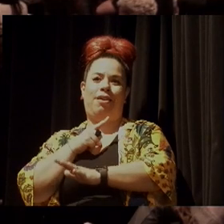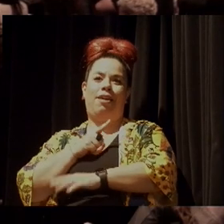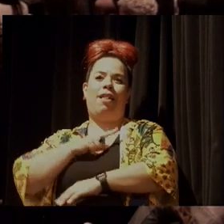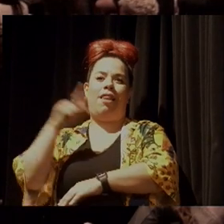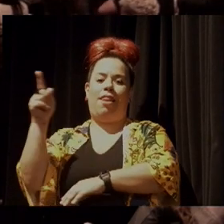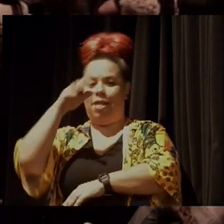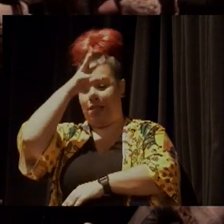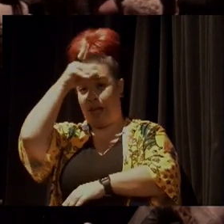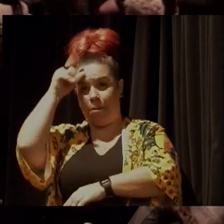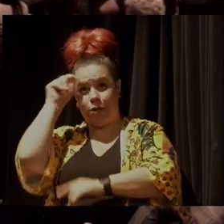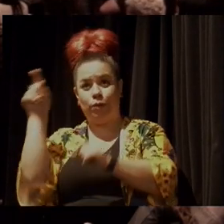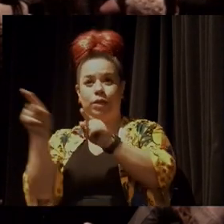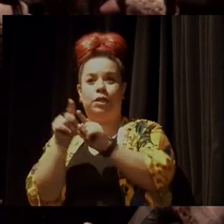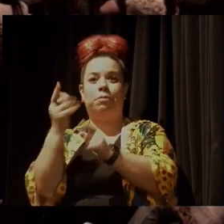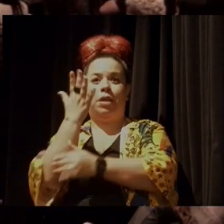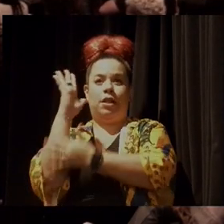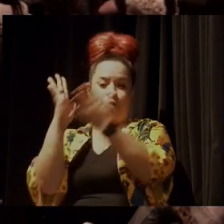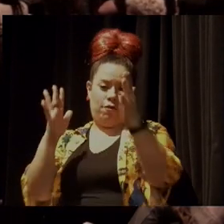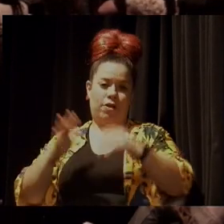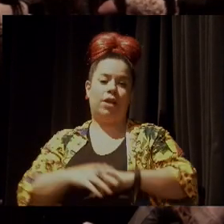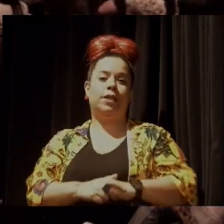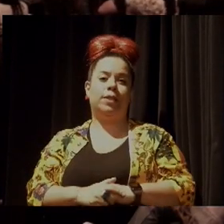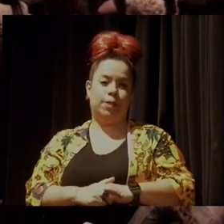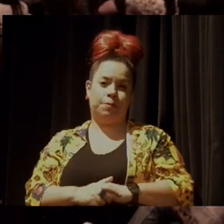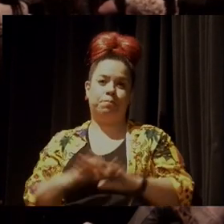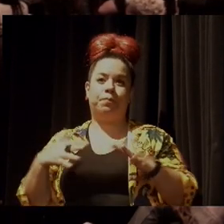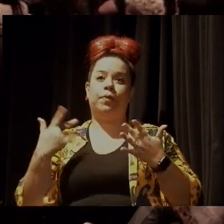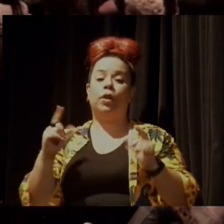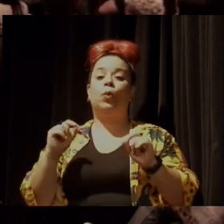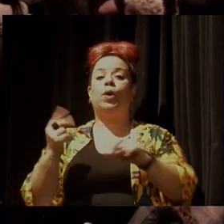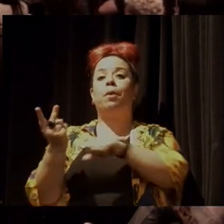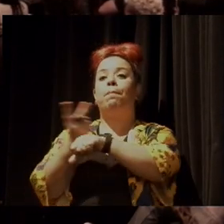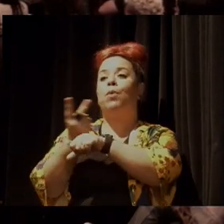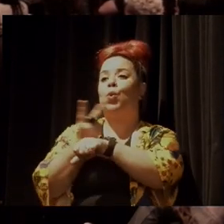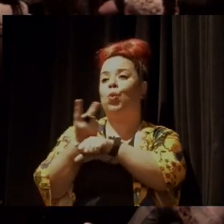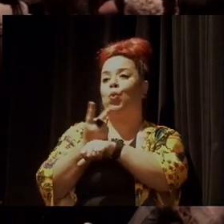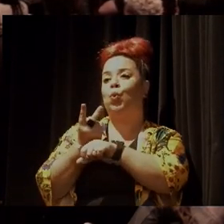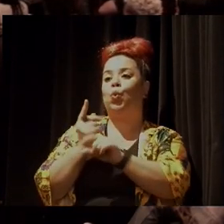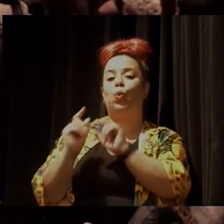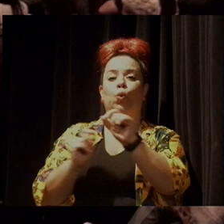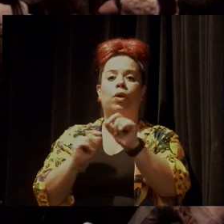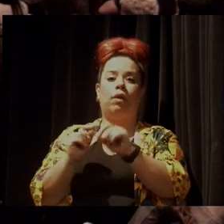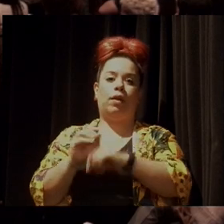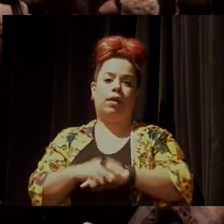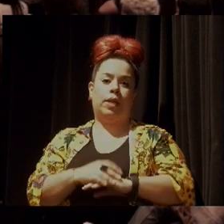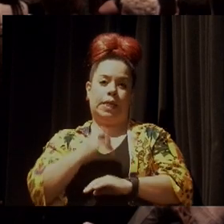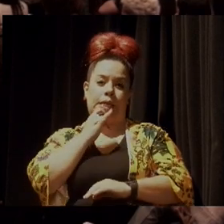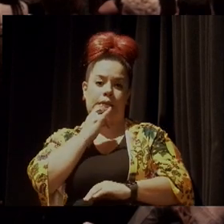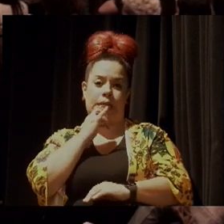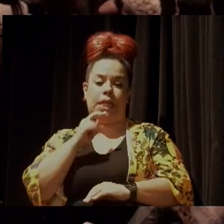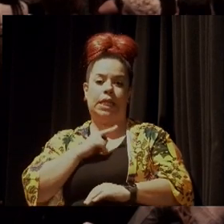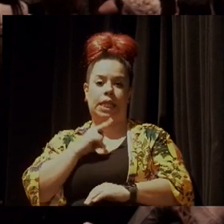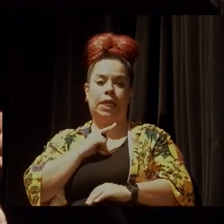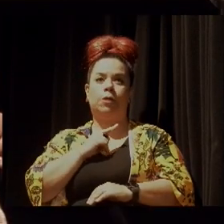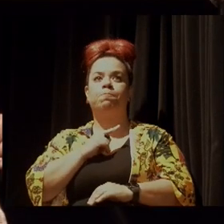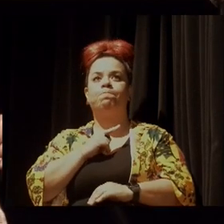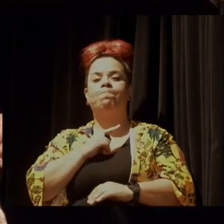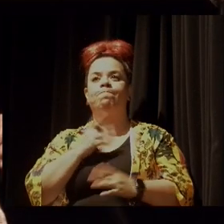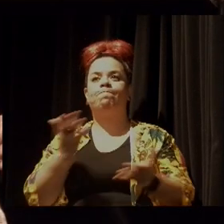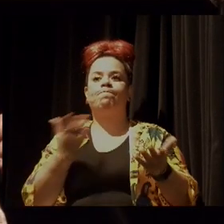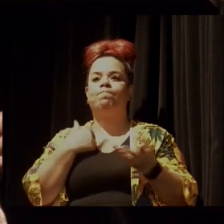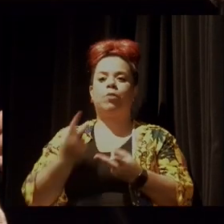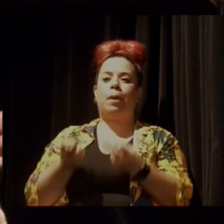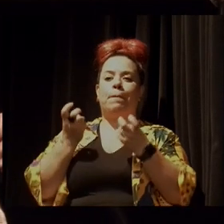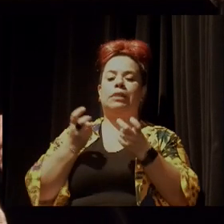Amazônia, da floresta. Então, é procurar nessa intrinsecada coisa de essa relação